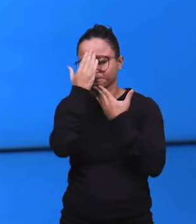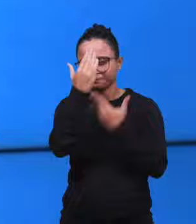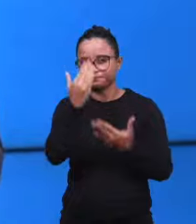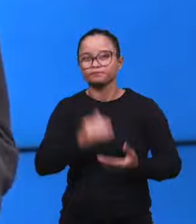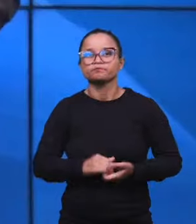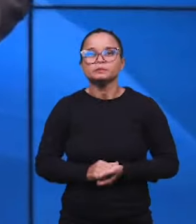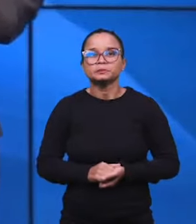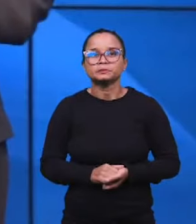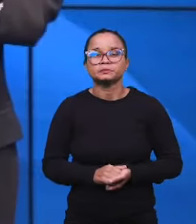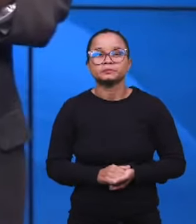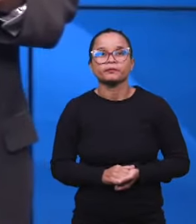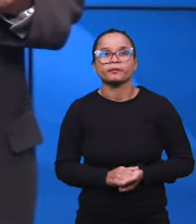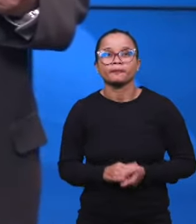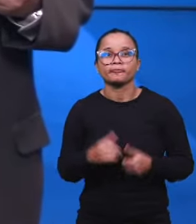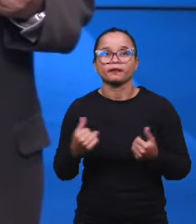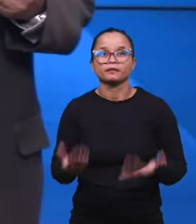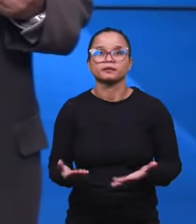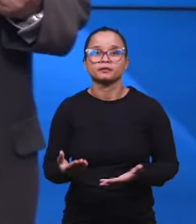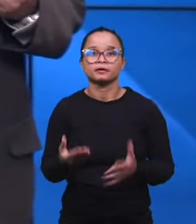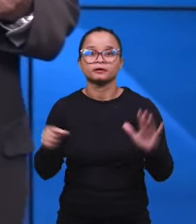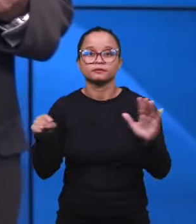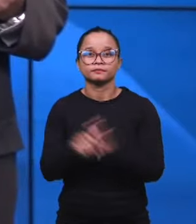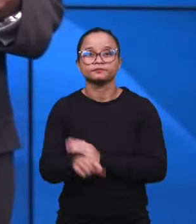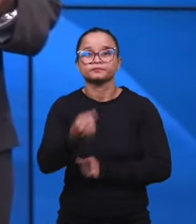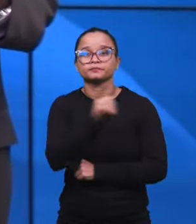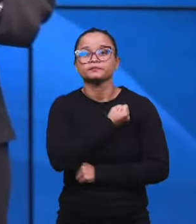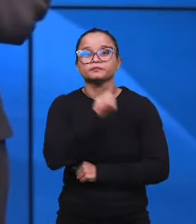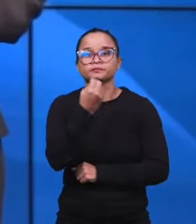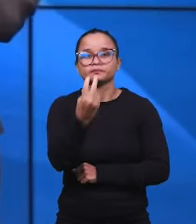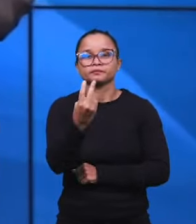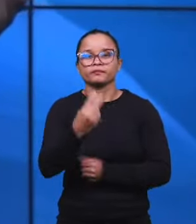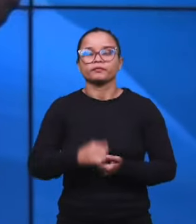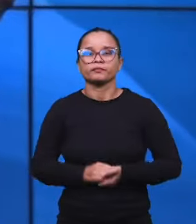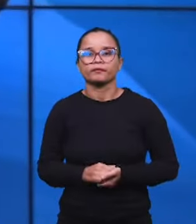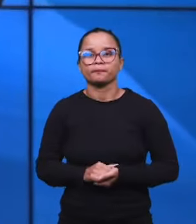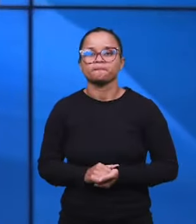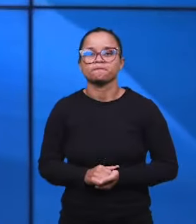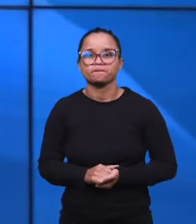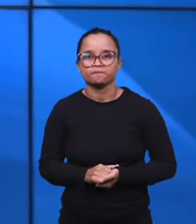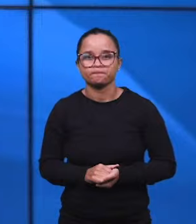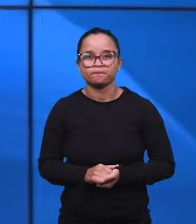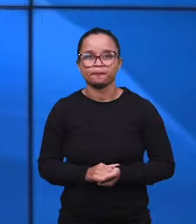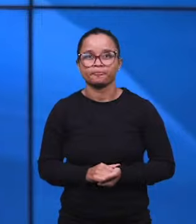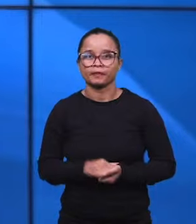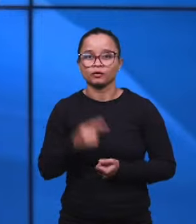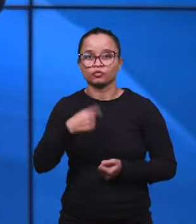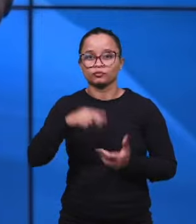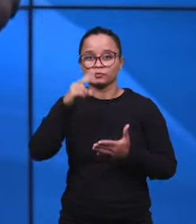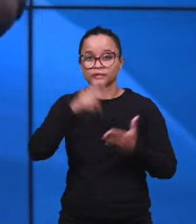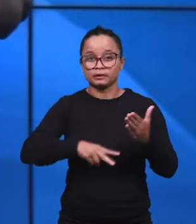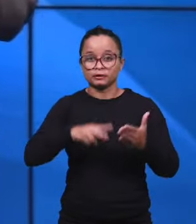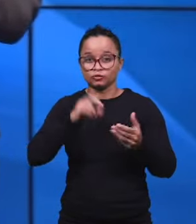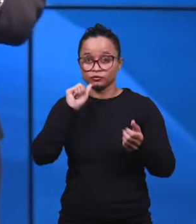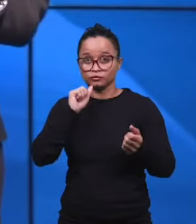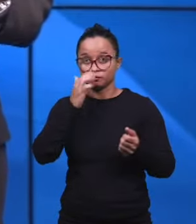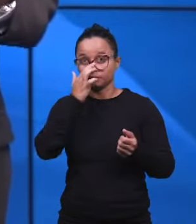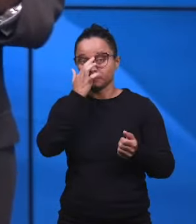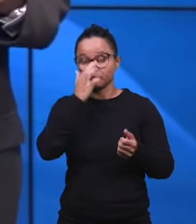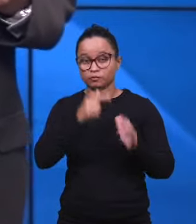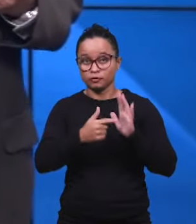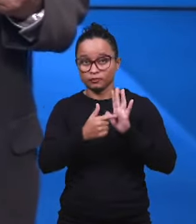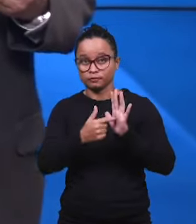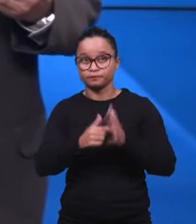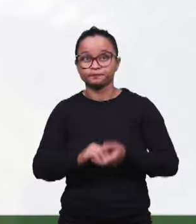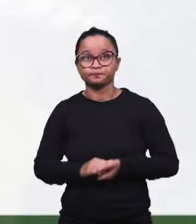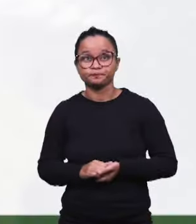Muito obrigado. Muito bem, irmãos, passaremos para a pergunta número 2 agora, e a pergunta número 2 nós vamos ler. Leia comigo, então, a pergunta.